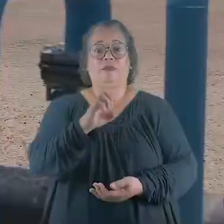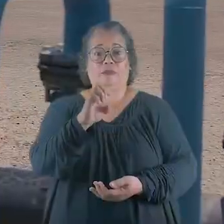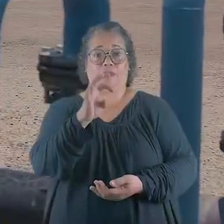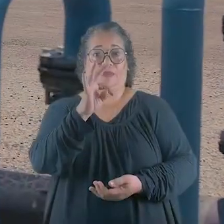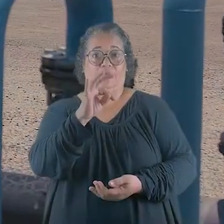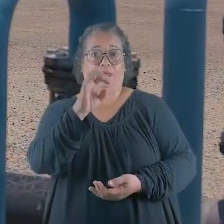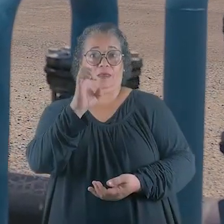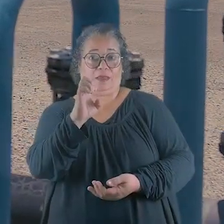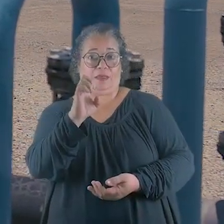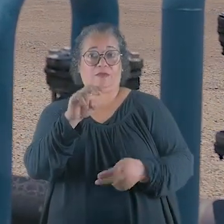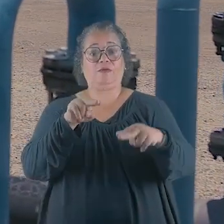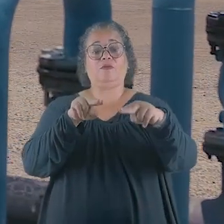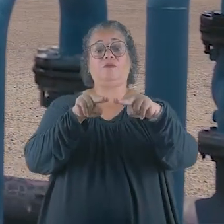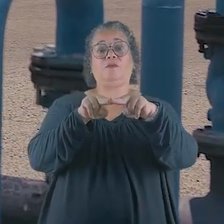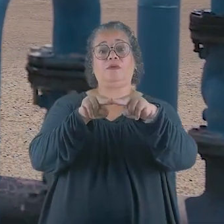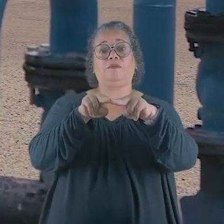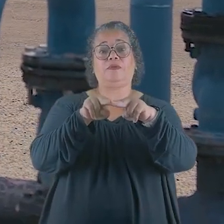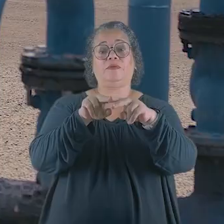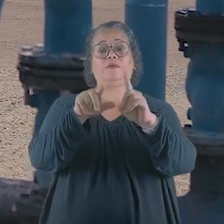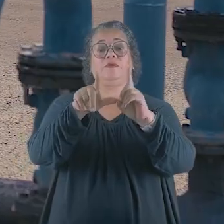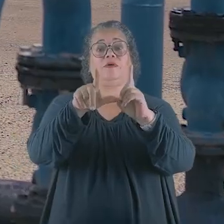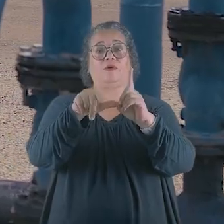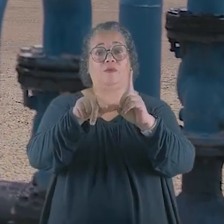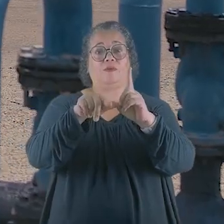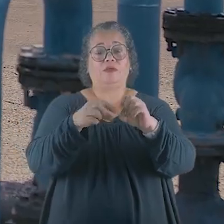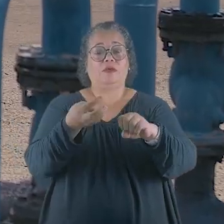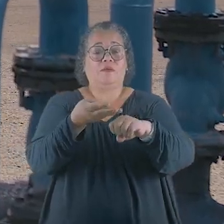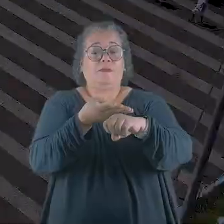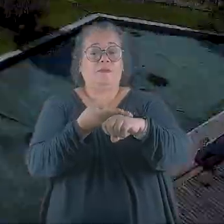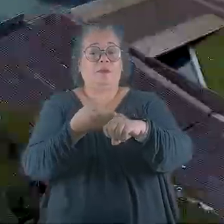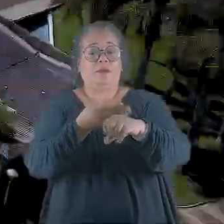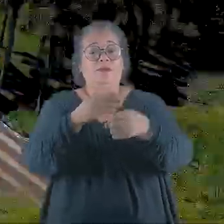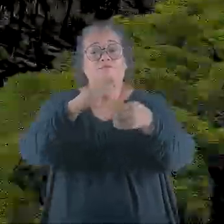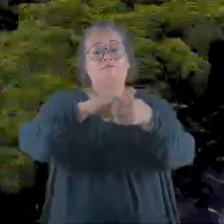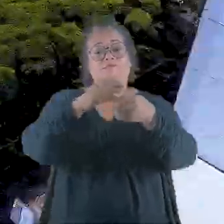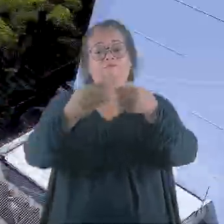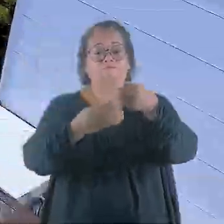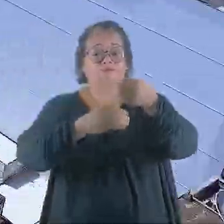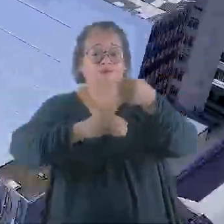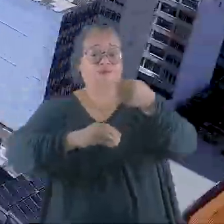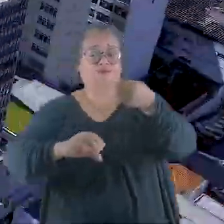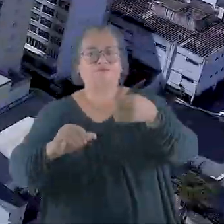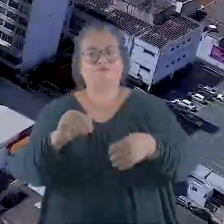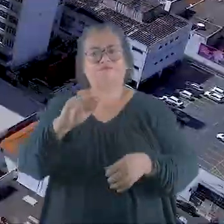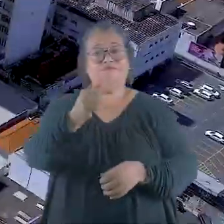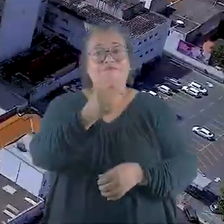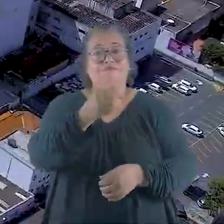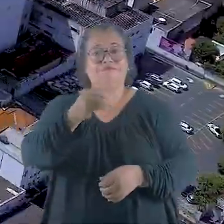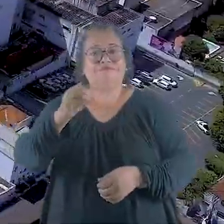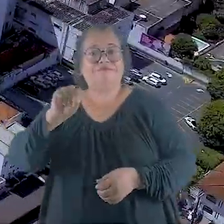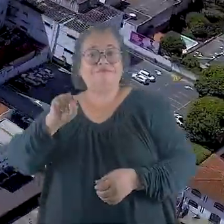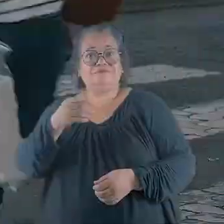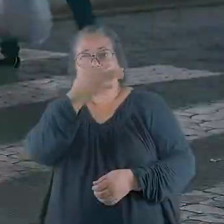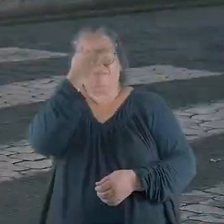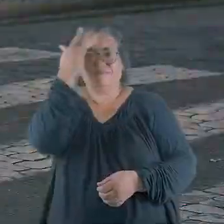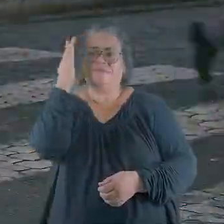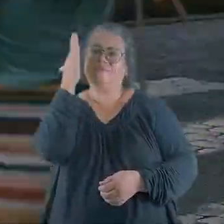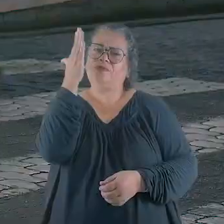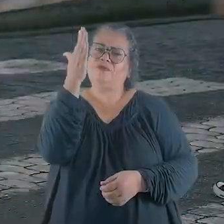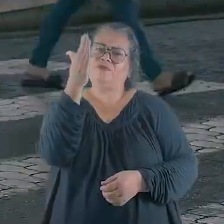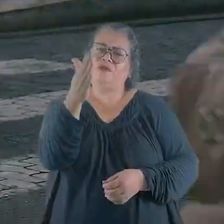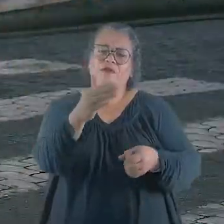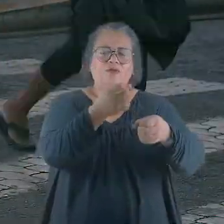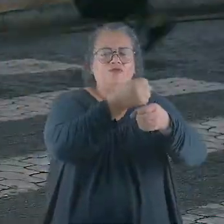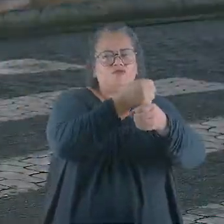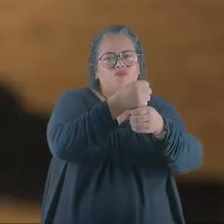Estamos na Ete Uberabinha, onde o DEMAI faz o tratamento de esgoto de mais de 700 mil pessoas, 24 horas por dia,